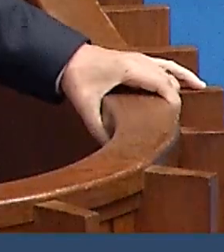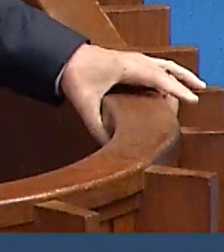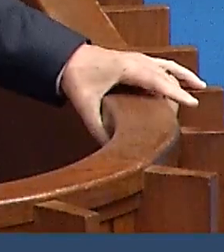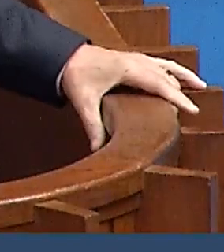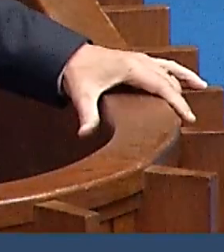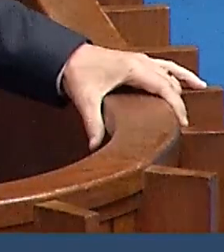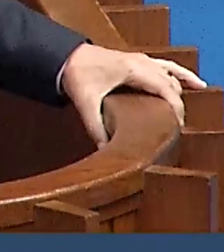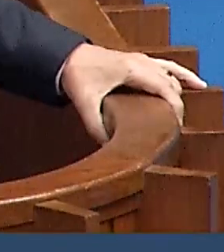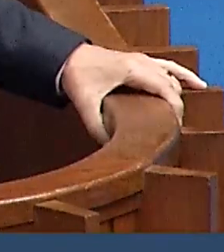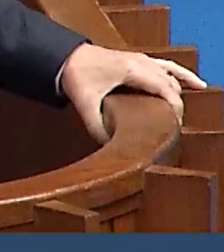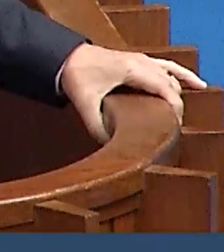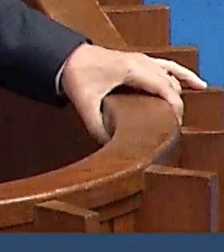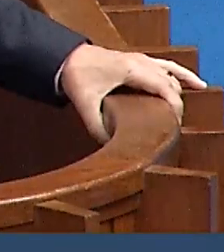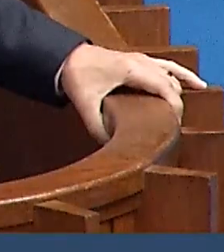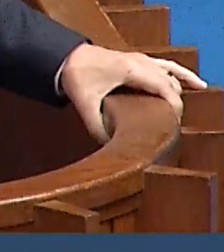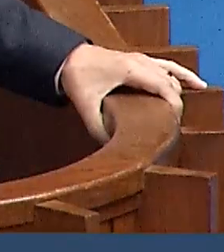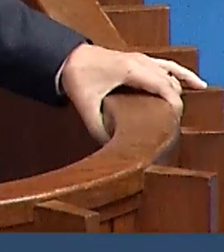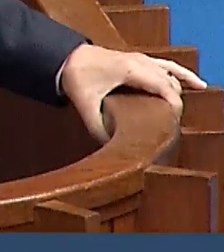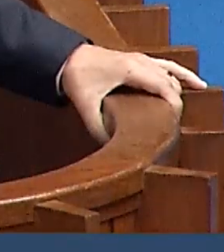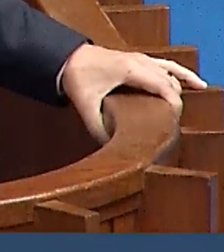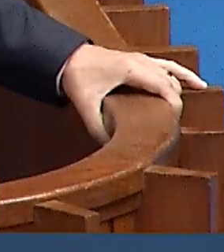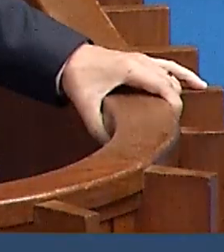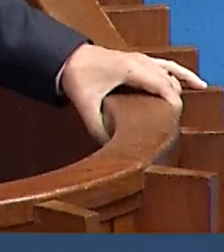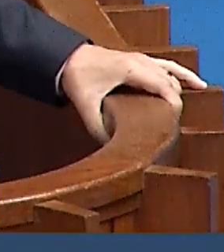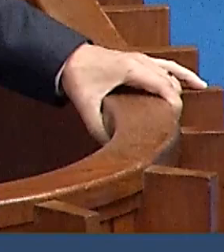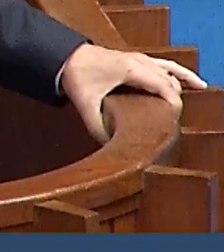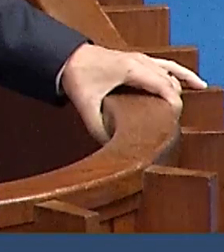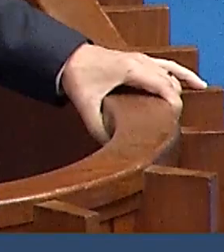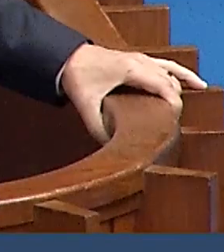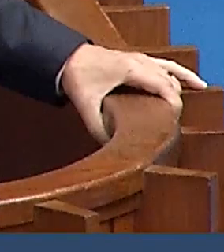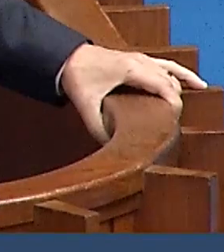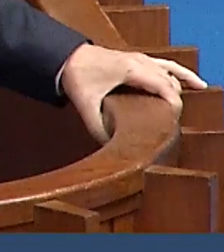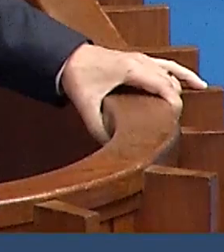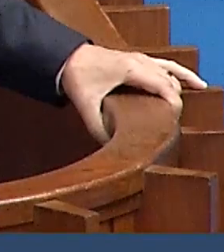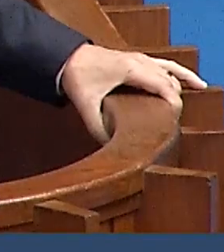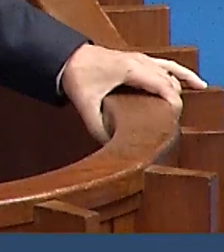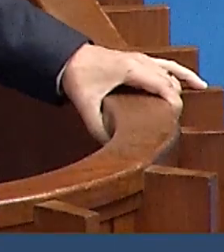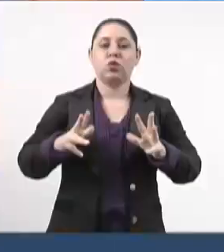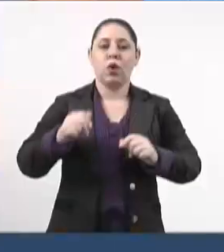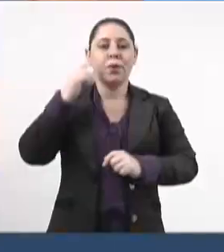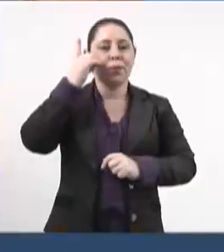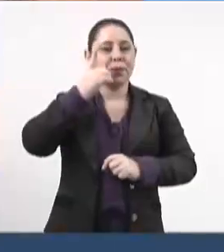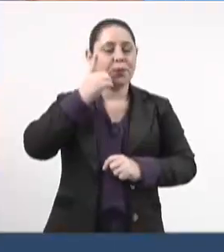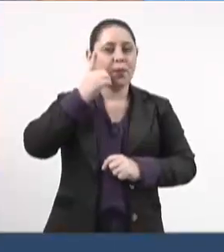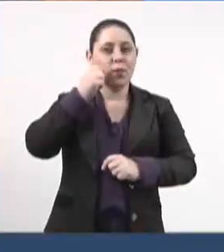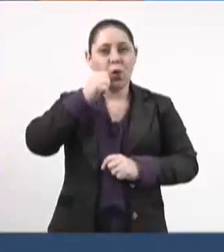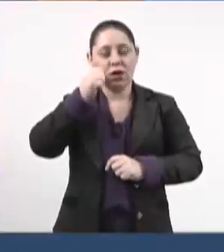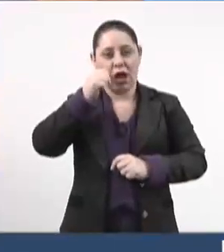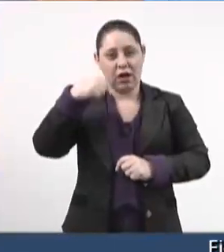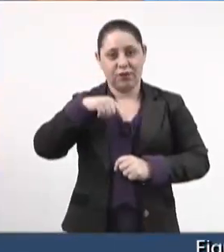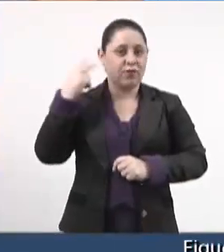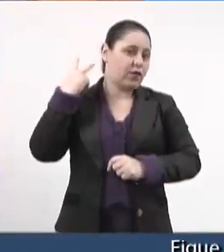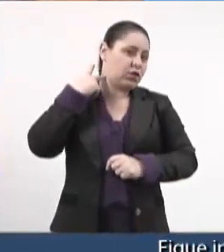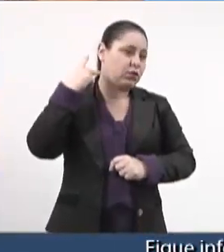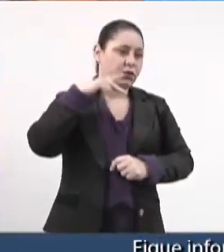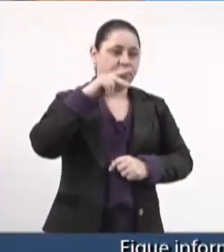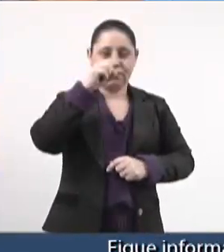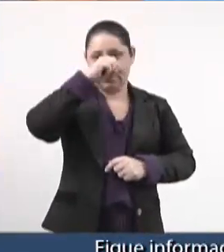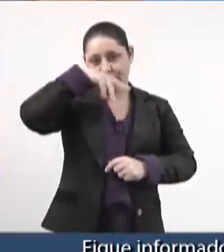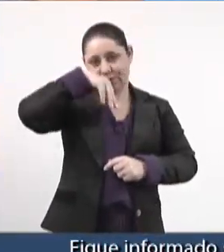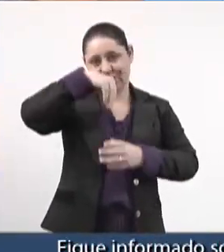de interesse a todas as mulheres vítimas de violência no Mato Grosso do Sul.